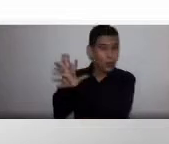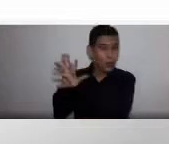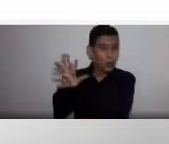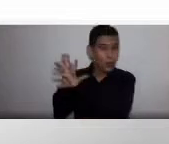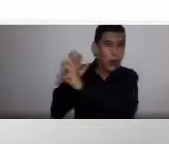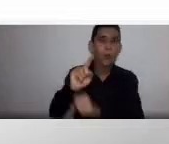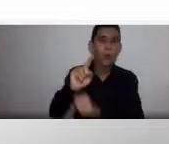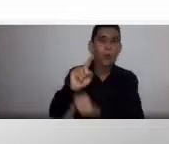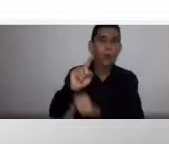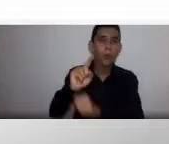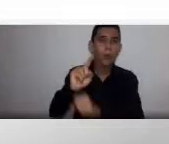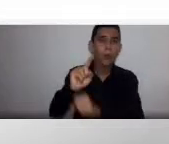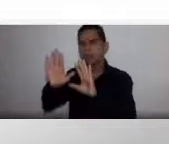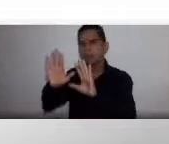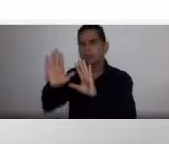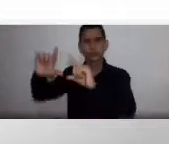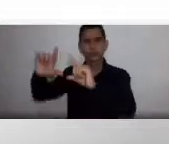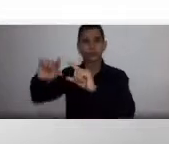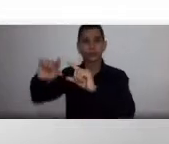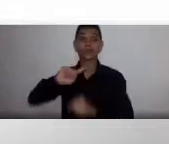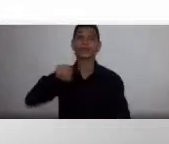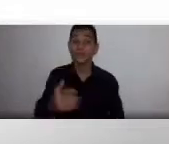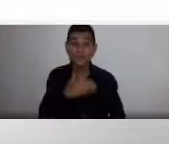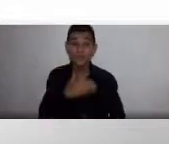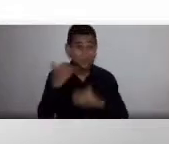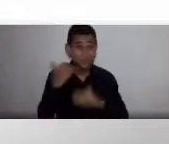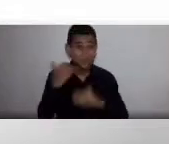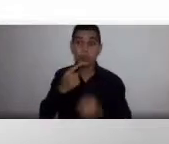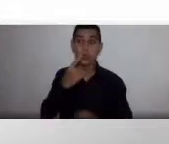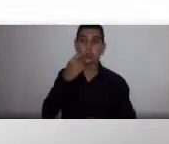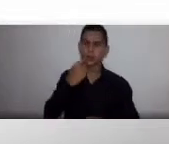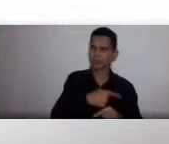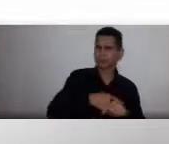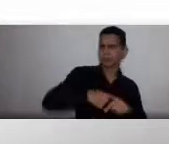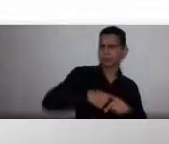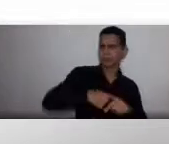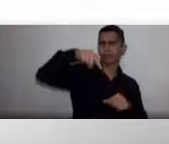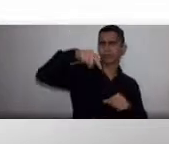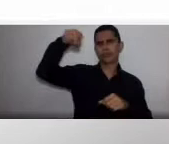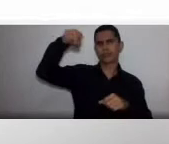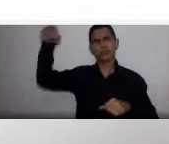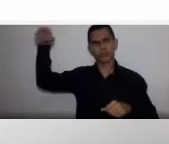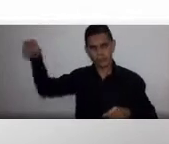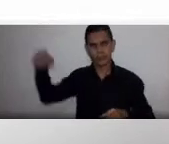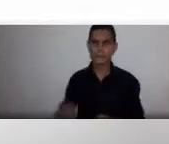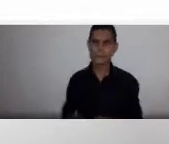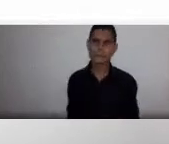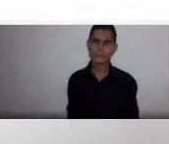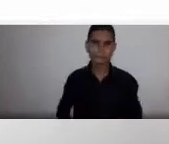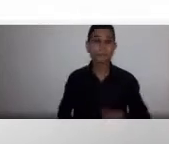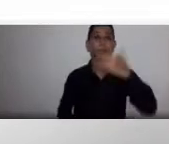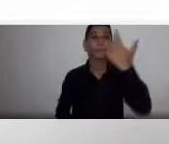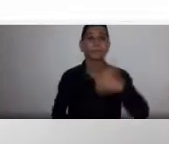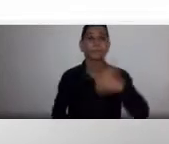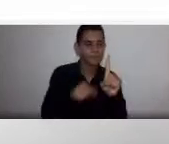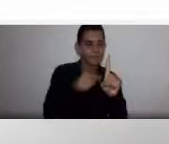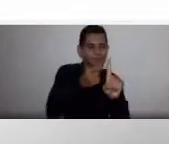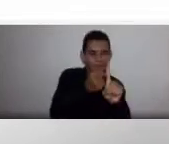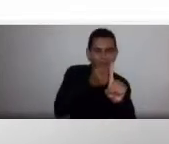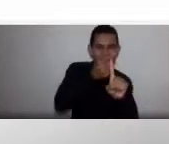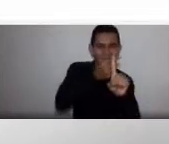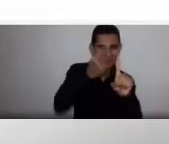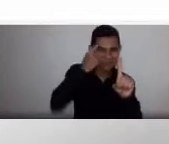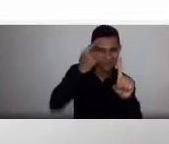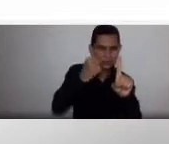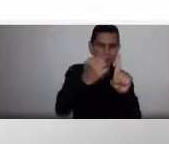de sobrevivência foi alta. Mas em hemoglobinas bem baixas, vocês podem notar que